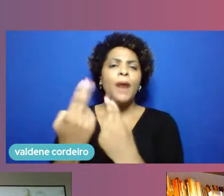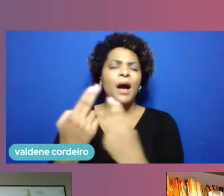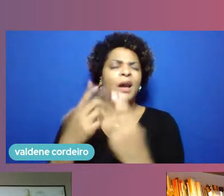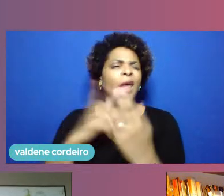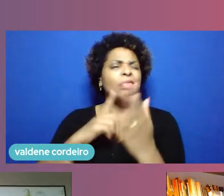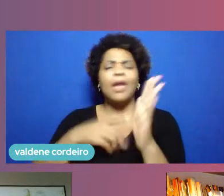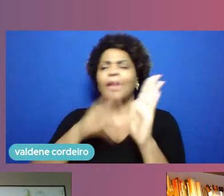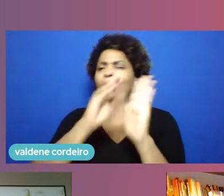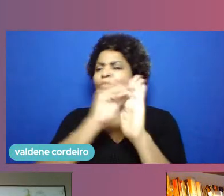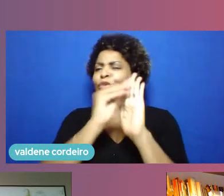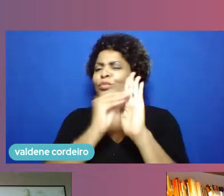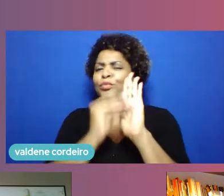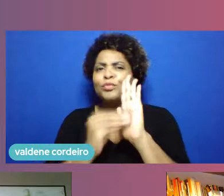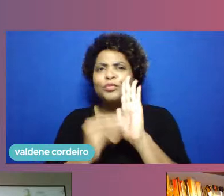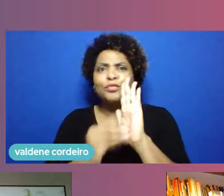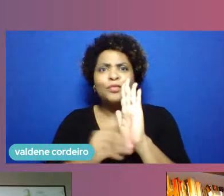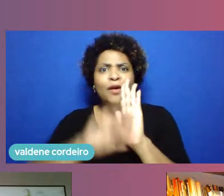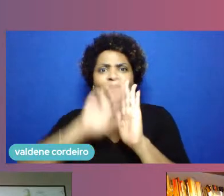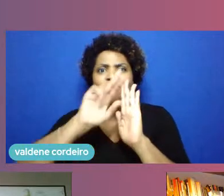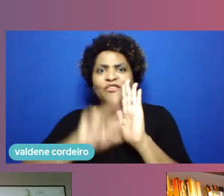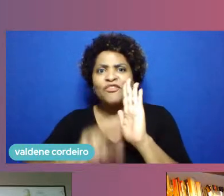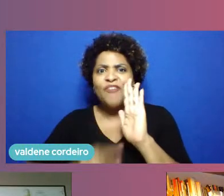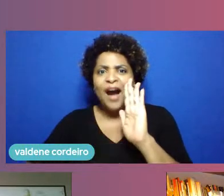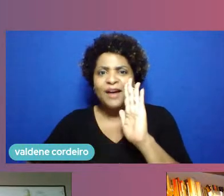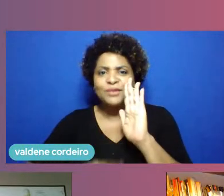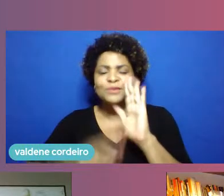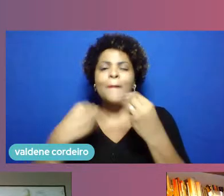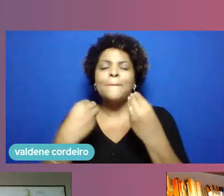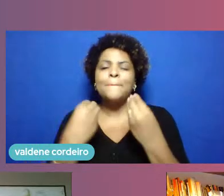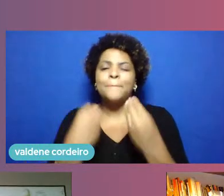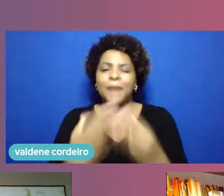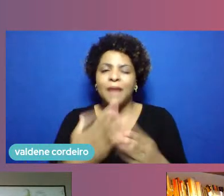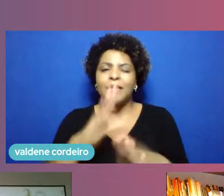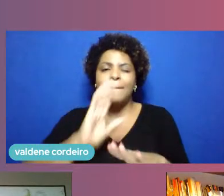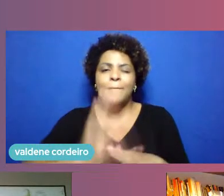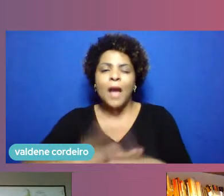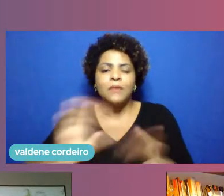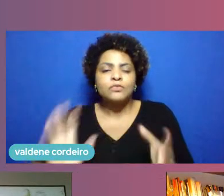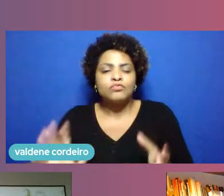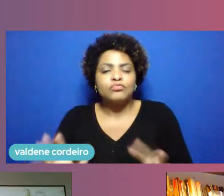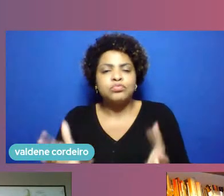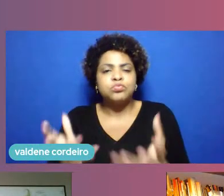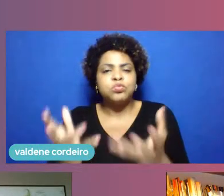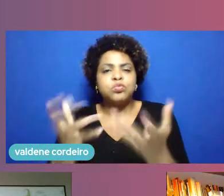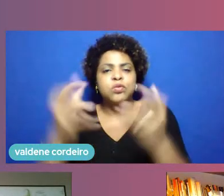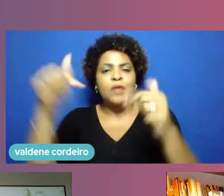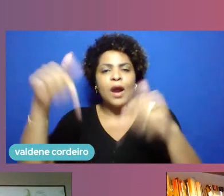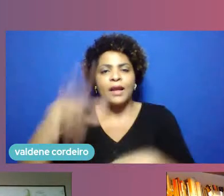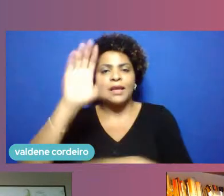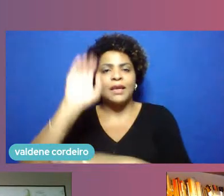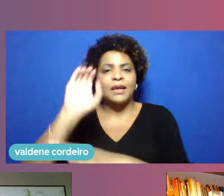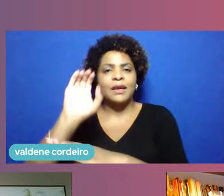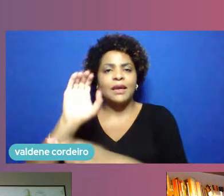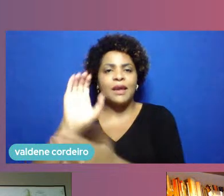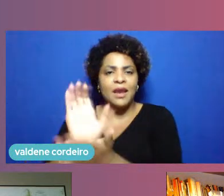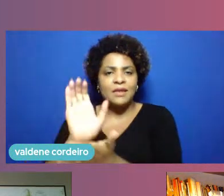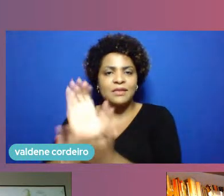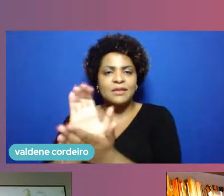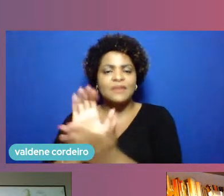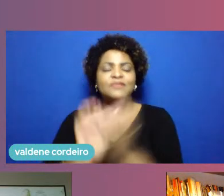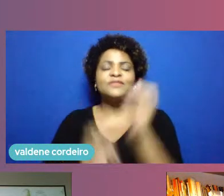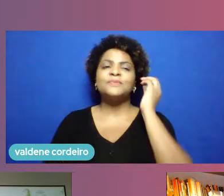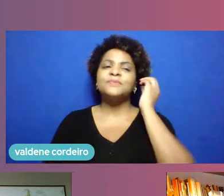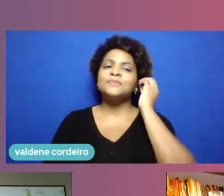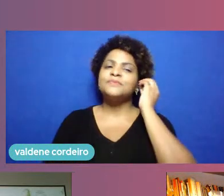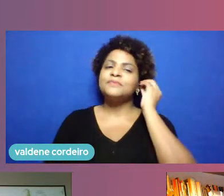apostando em dar uma vitalizada ainda maior nesse ecossistema já pujante aqui do Recife. Perfeito, Rafael. Daqui a